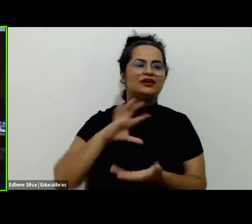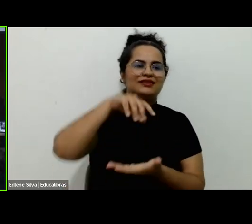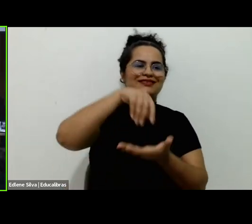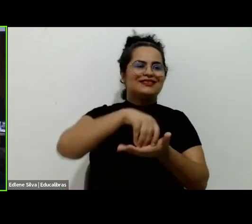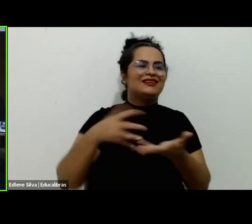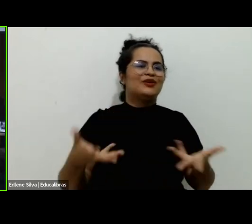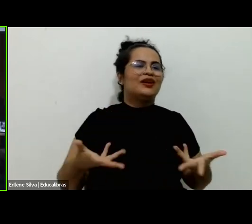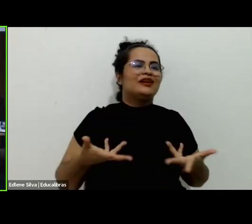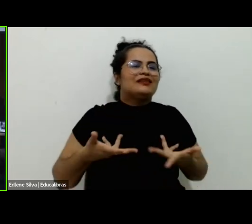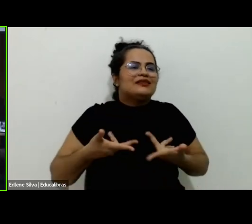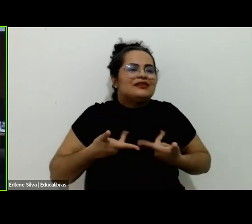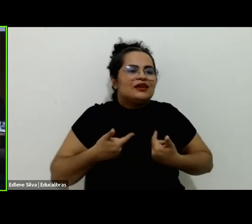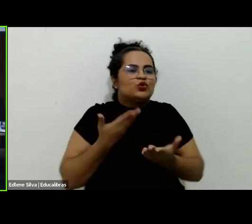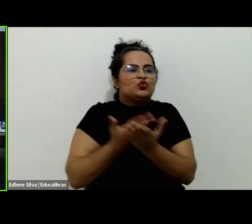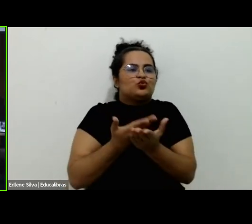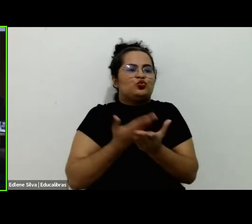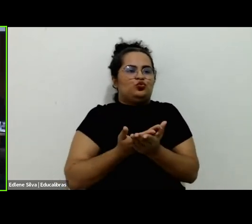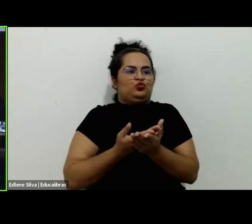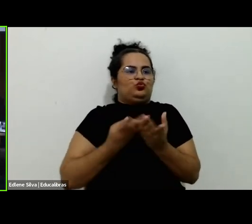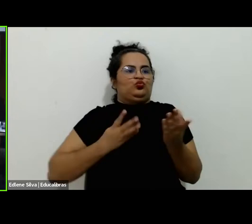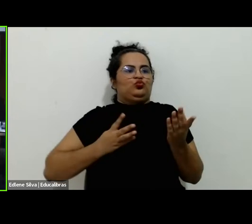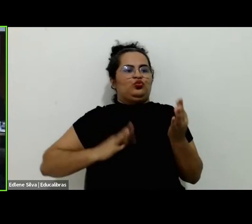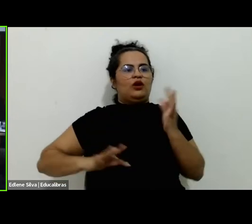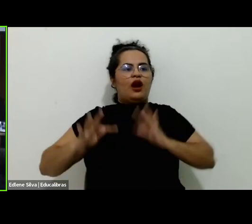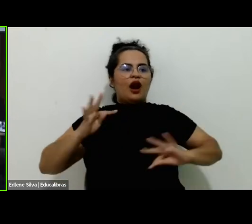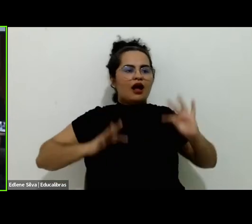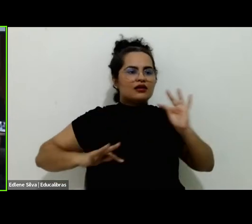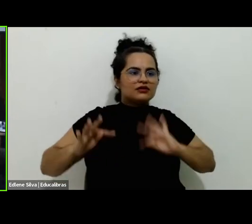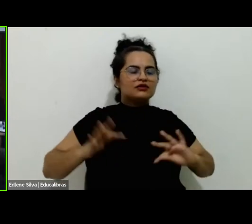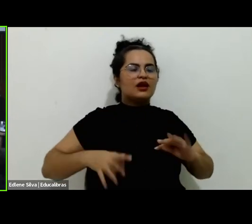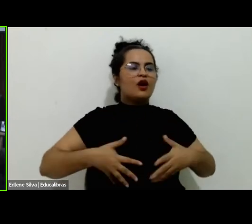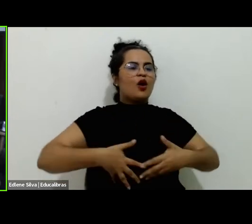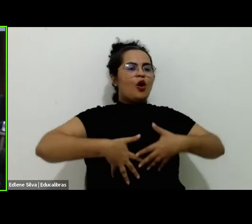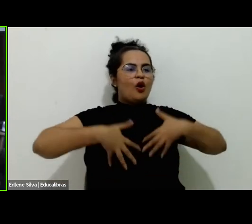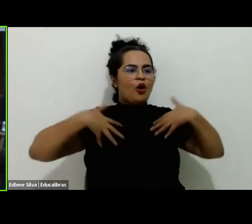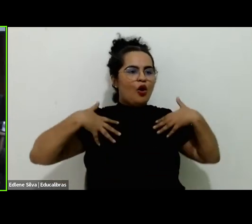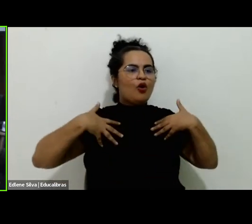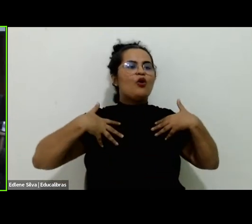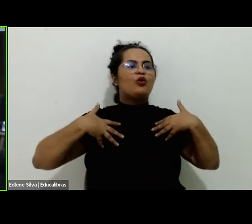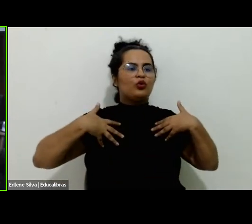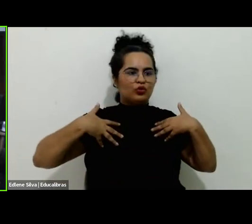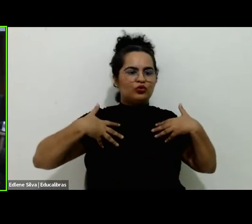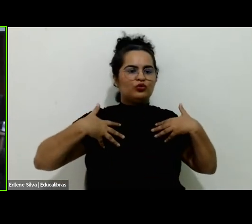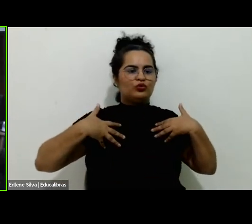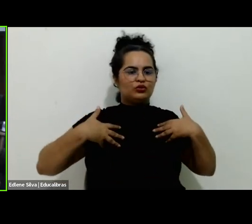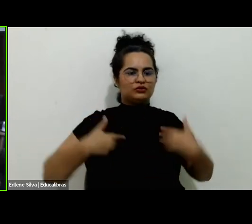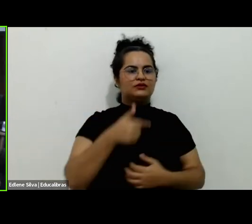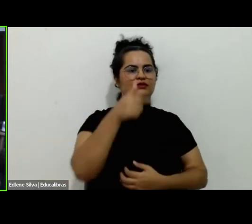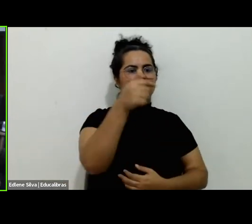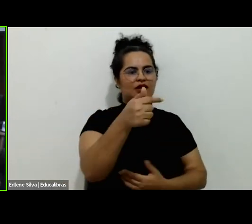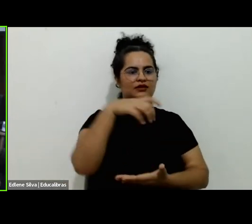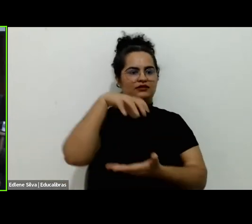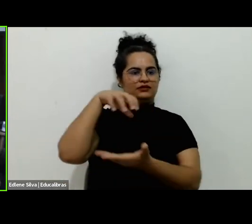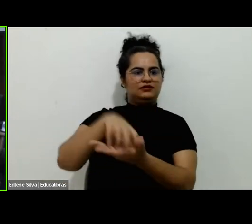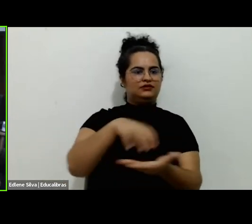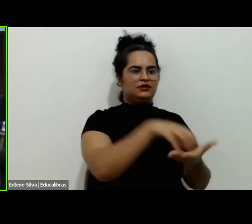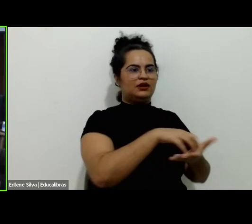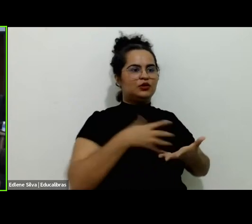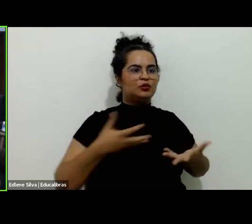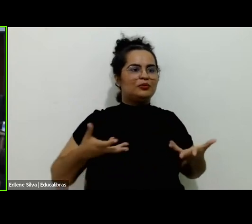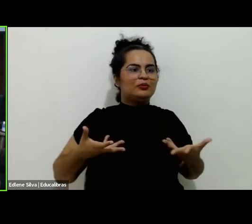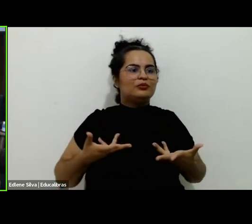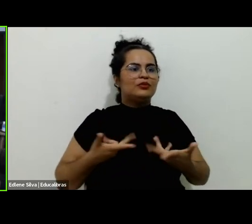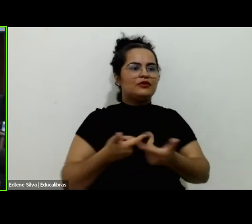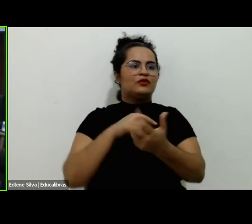Excelência em Estudos do Lazer. Nos orgulha muito hoje sermos um dos sete centros de excelência no mundo